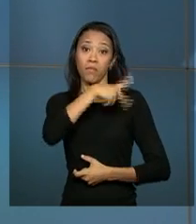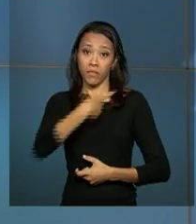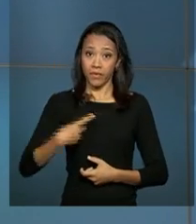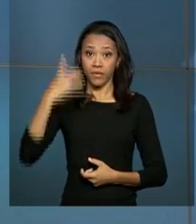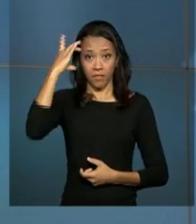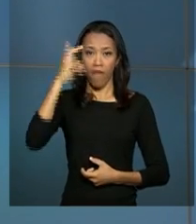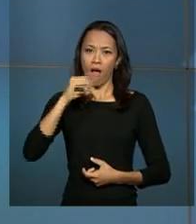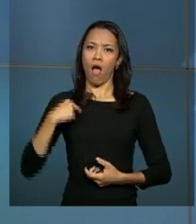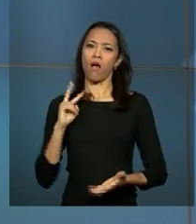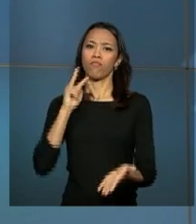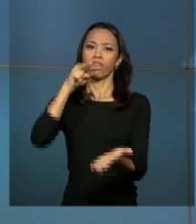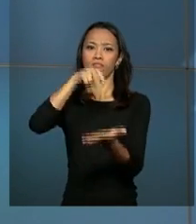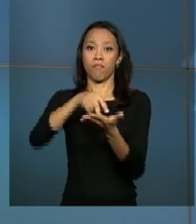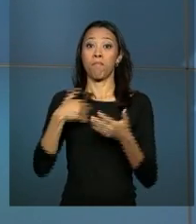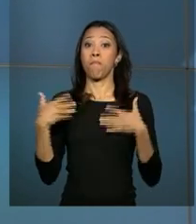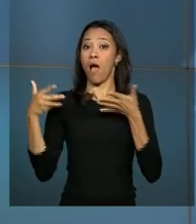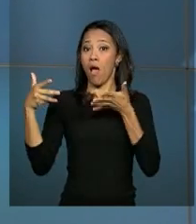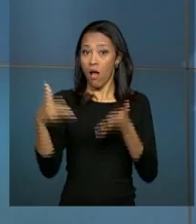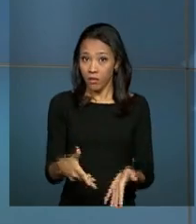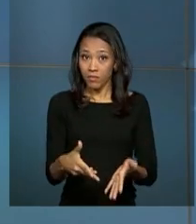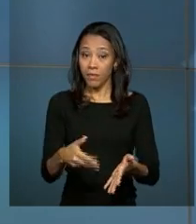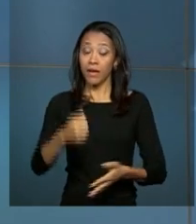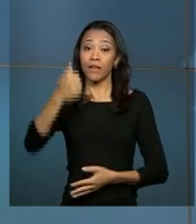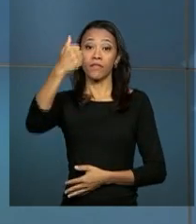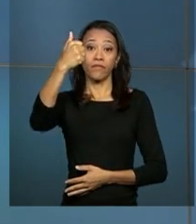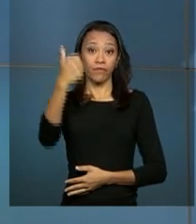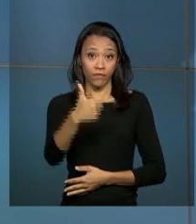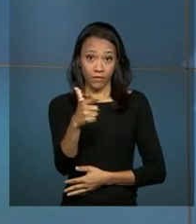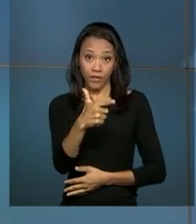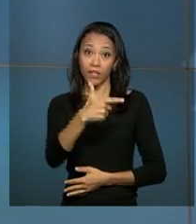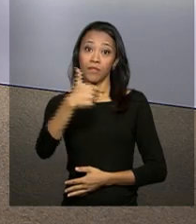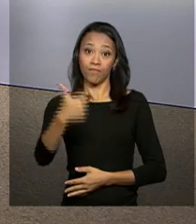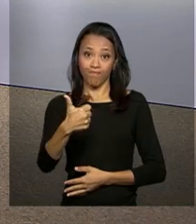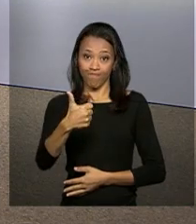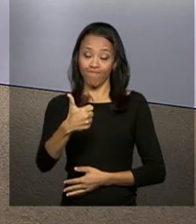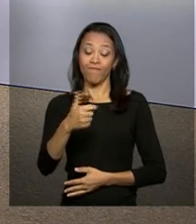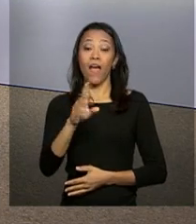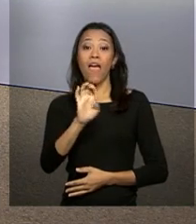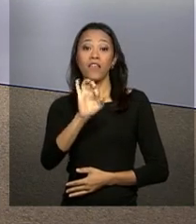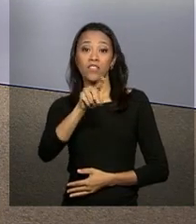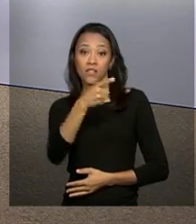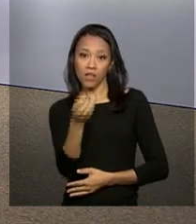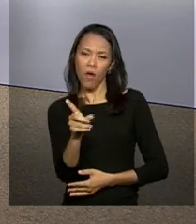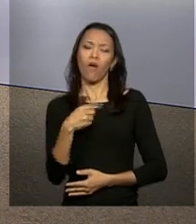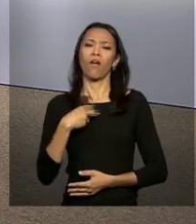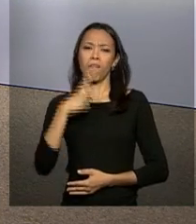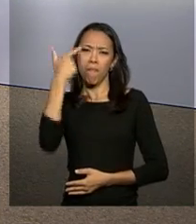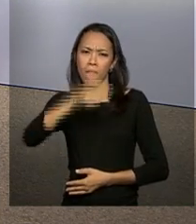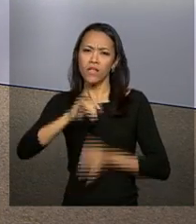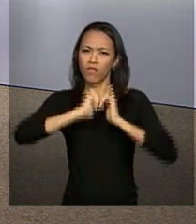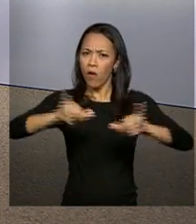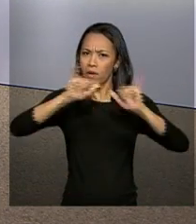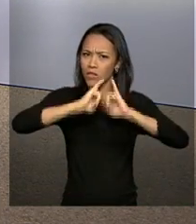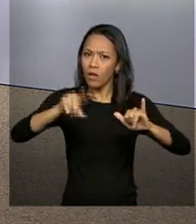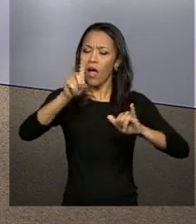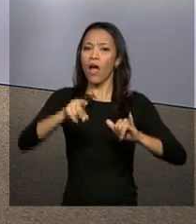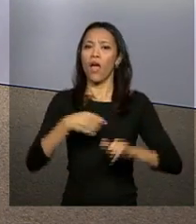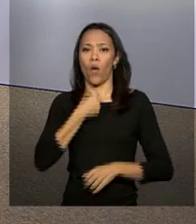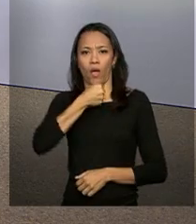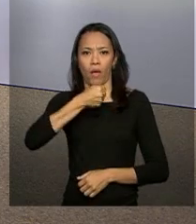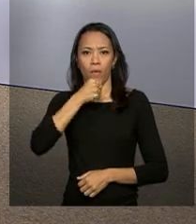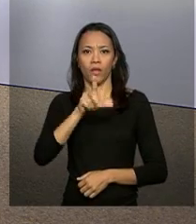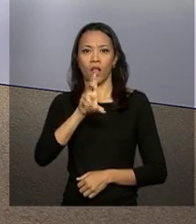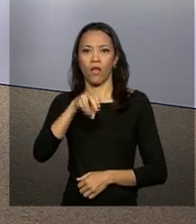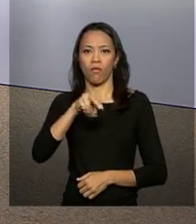Rousseff vai participar do evento, que está em sua 21ª edição. Quem está lá e tem mais informações é o repórter Leonardo